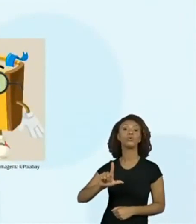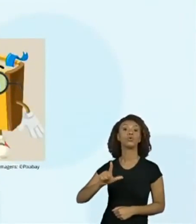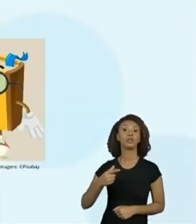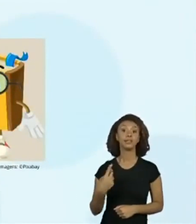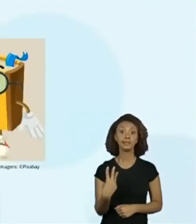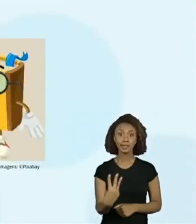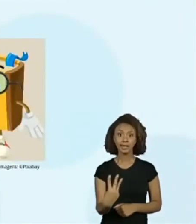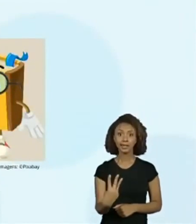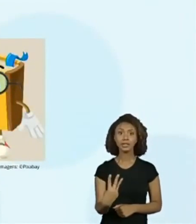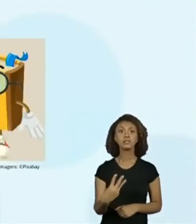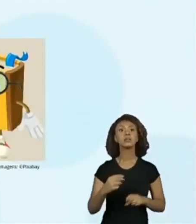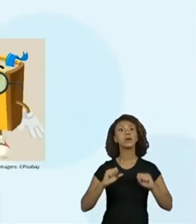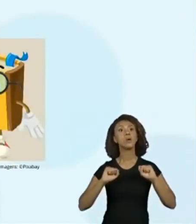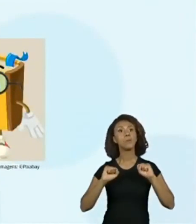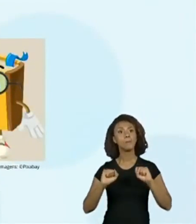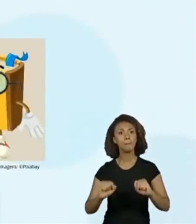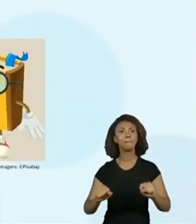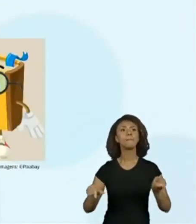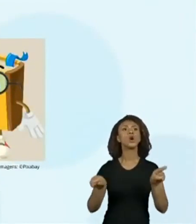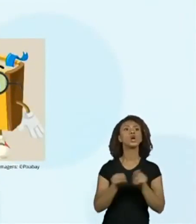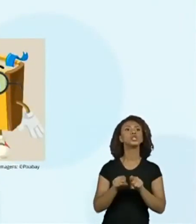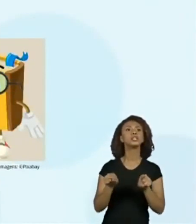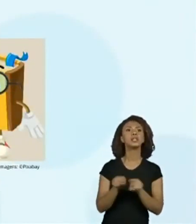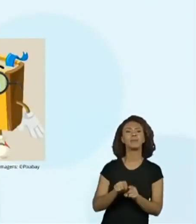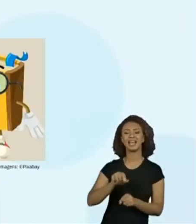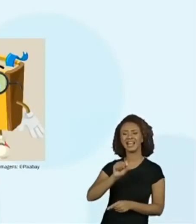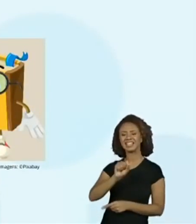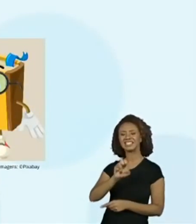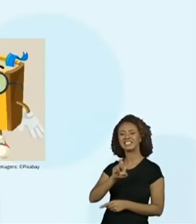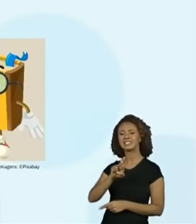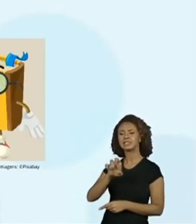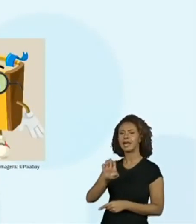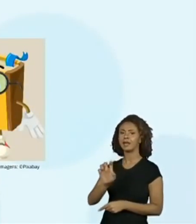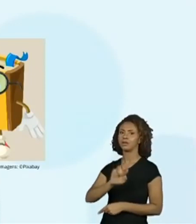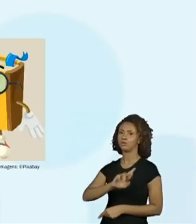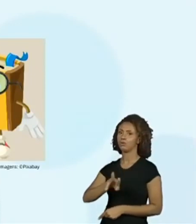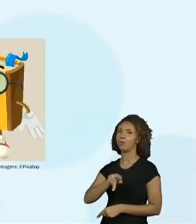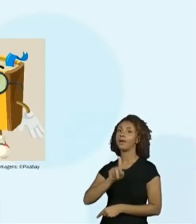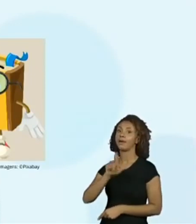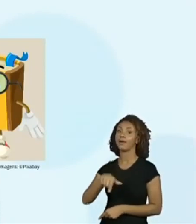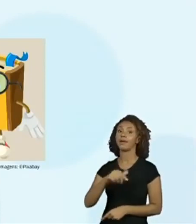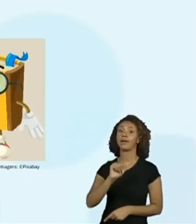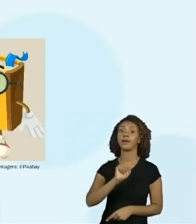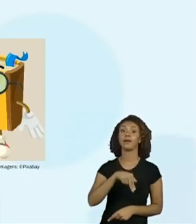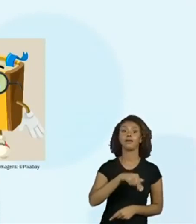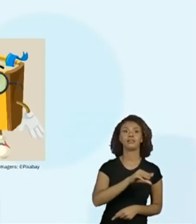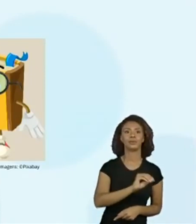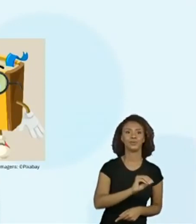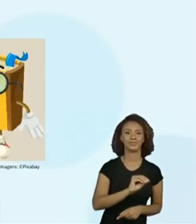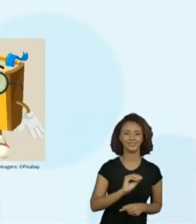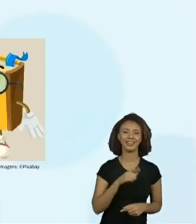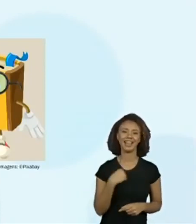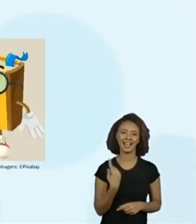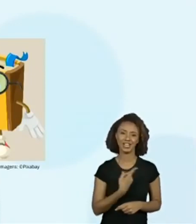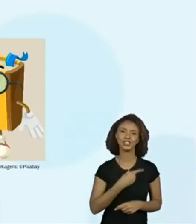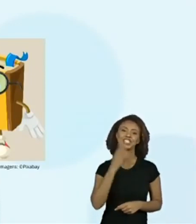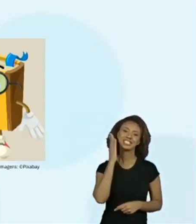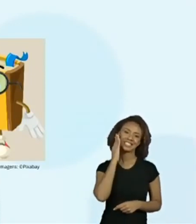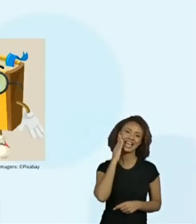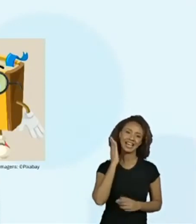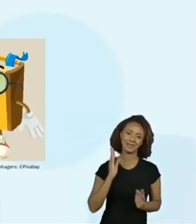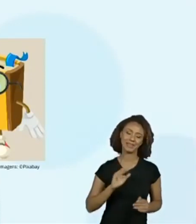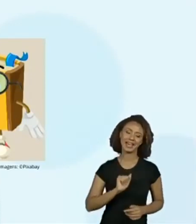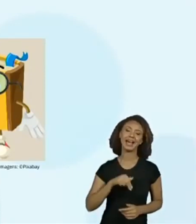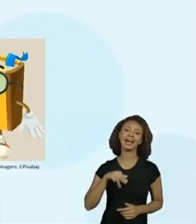colocaram série ali na minha legenda, mas não é série, ano, tá? A gente que está no circuito, a gente sabe que é ano, né?